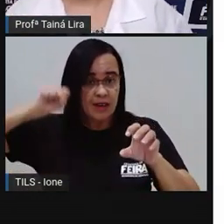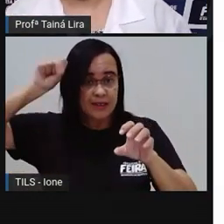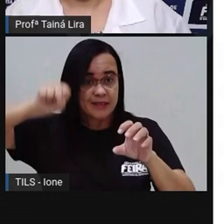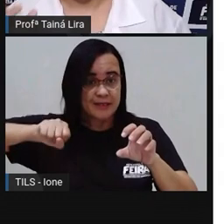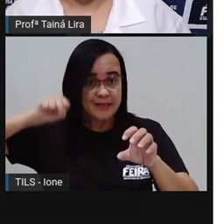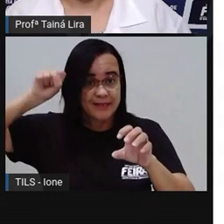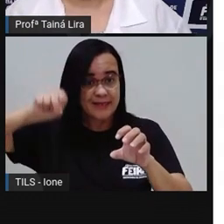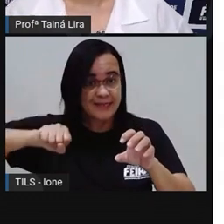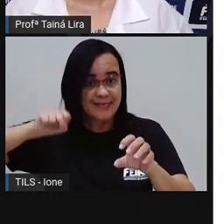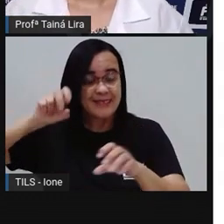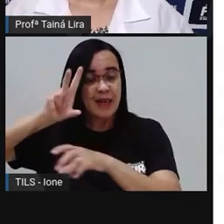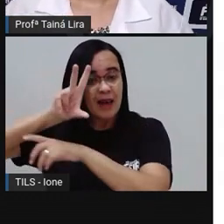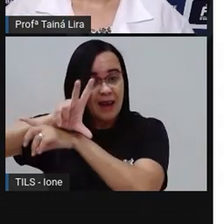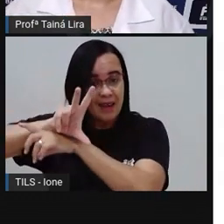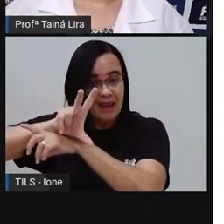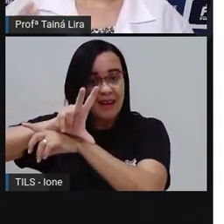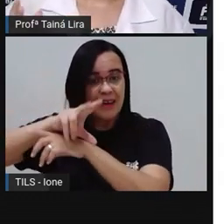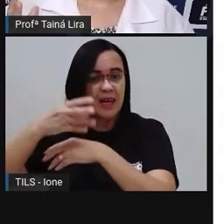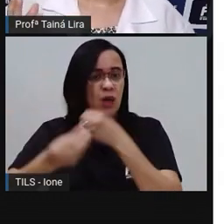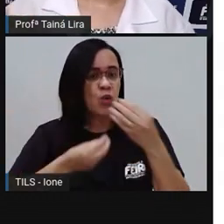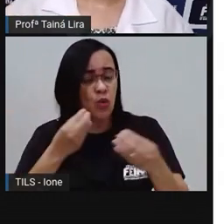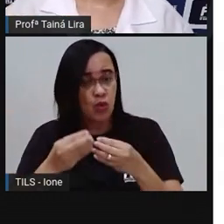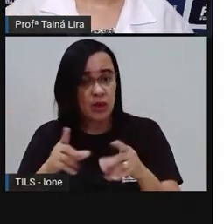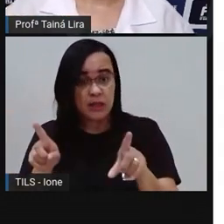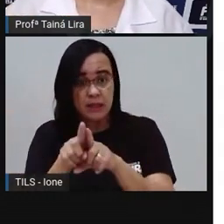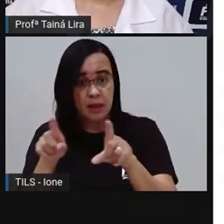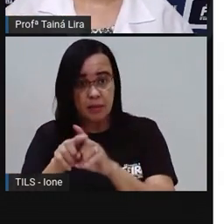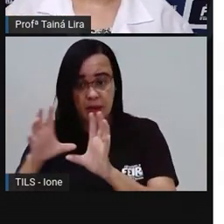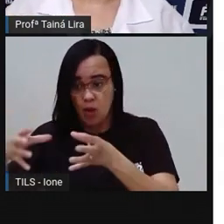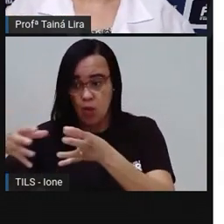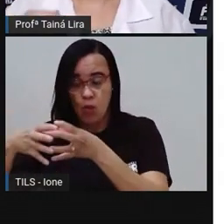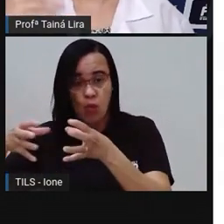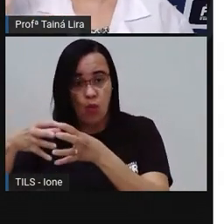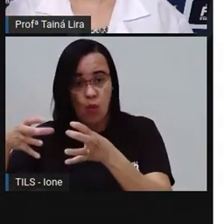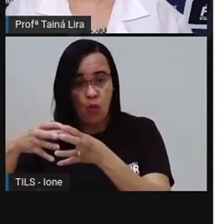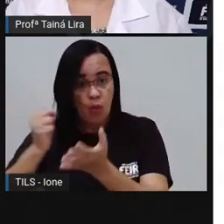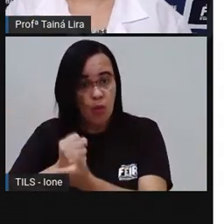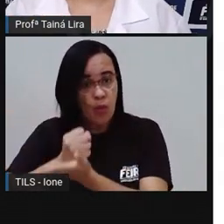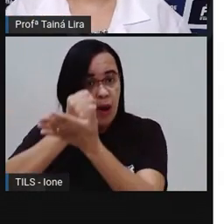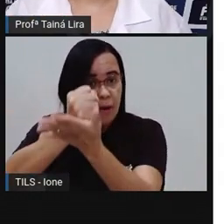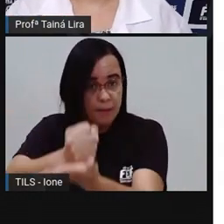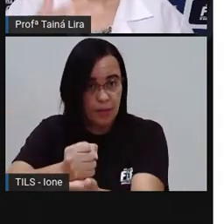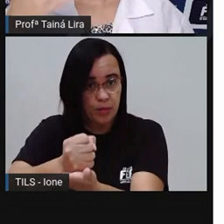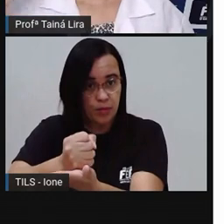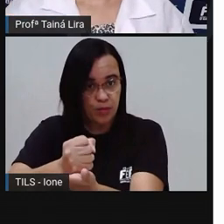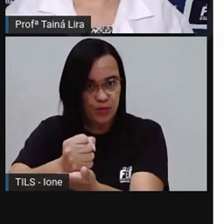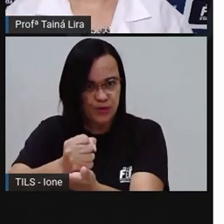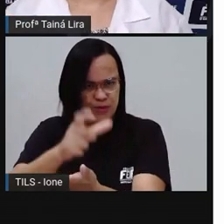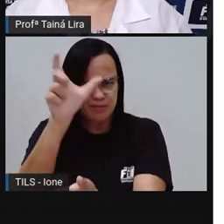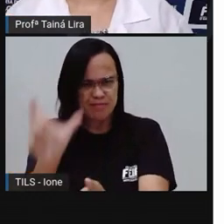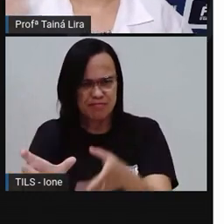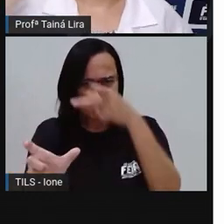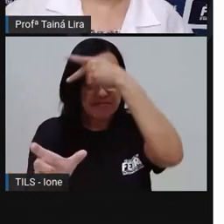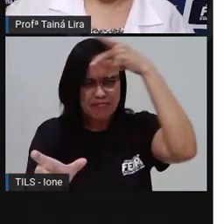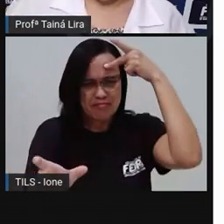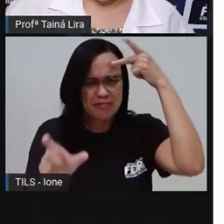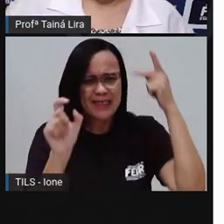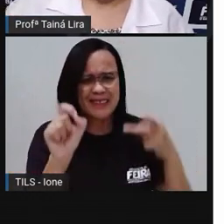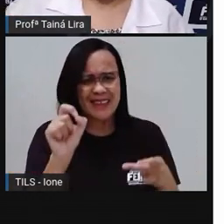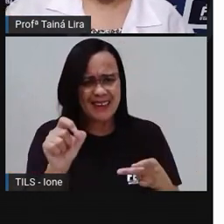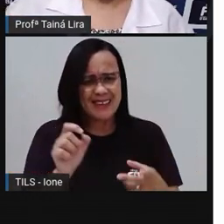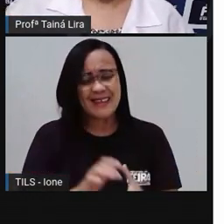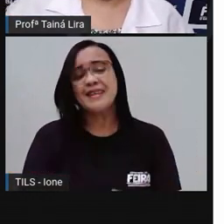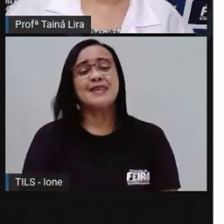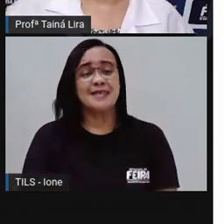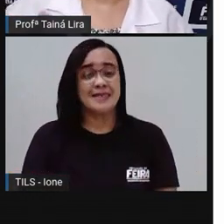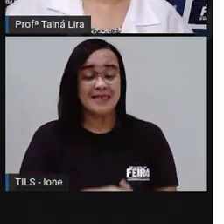filmando, tá? E a equipe de apoio, tá? E pra que é que vai servir pro cinegrafista? Equipe de